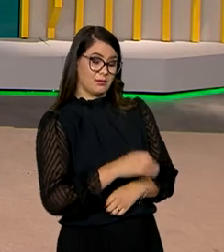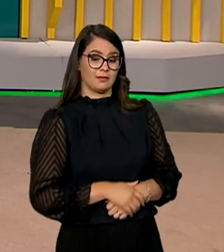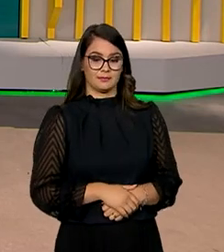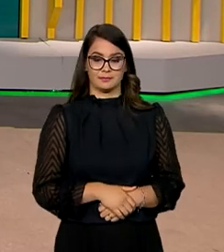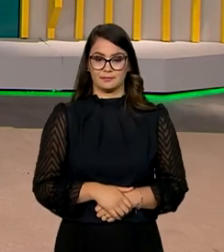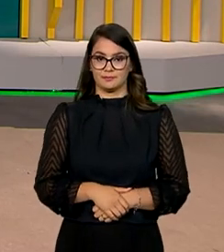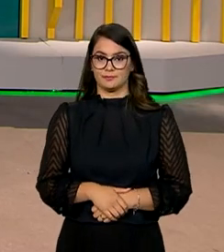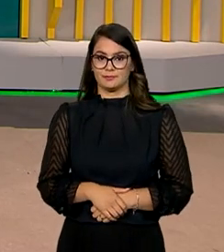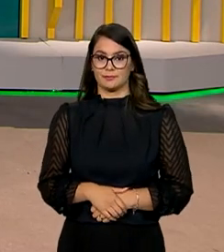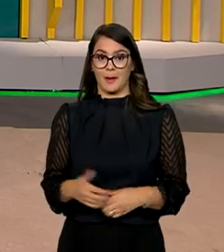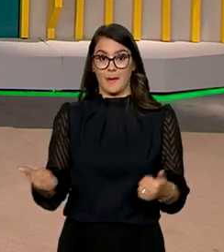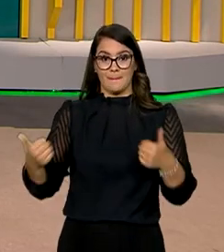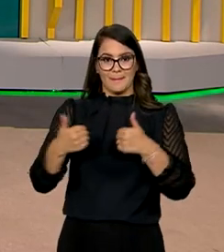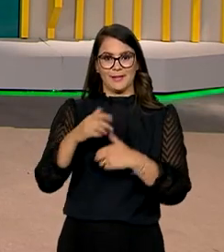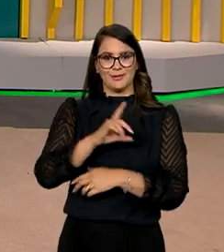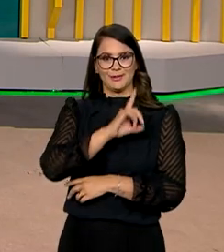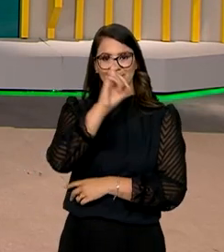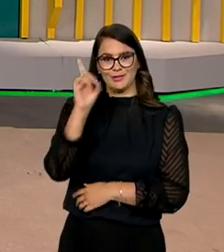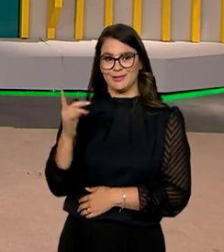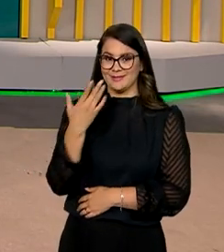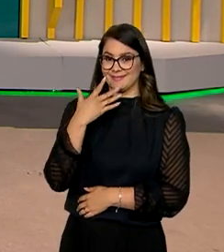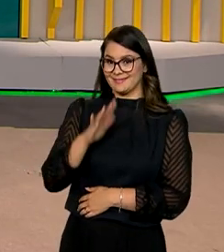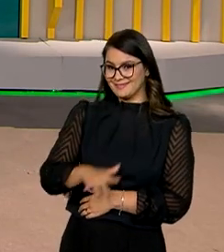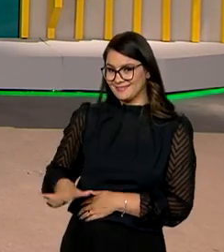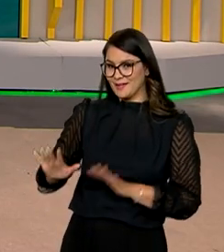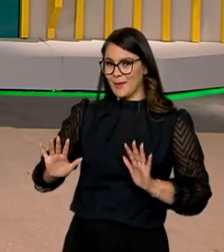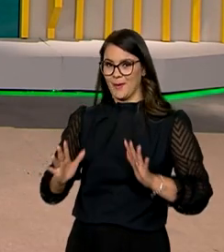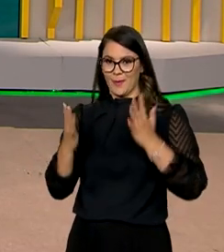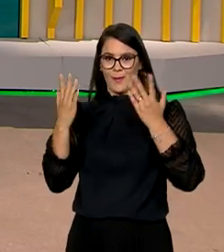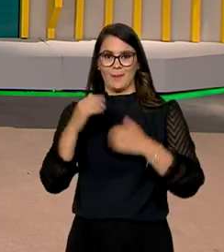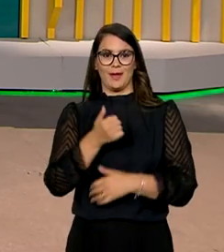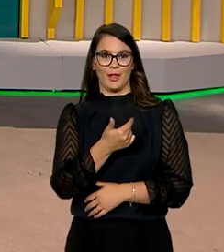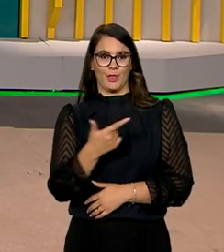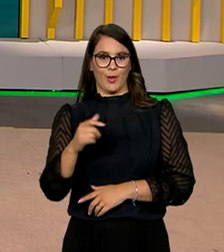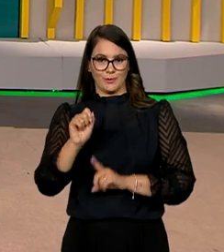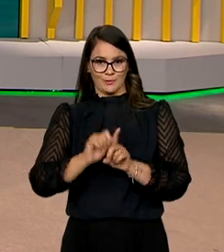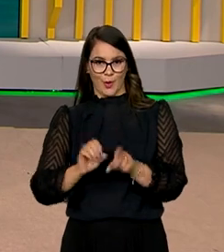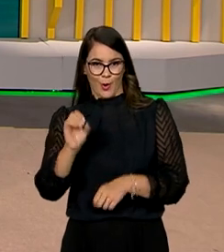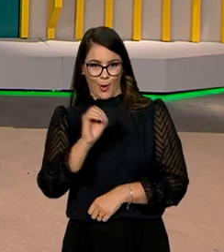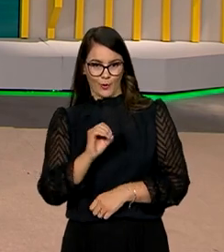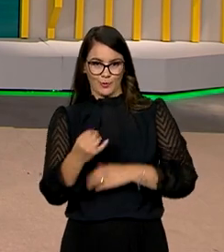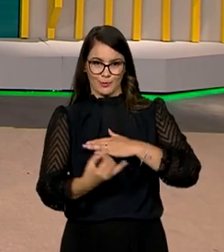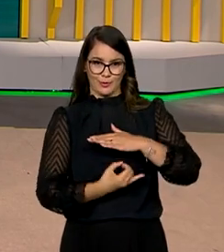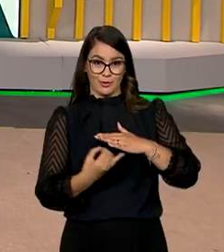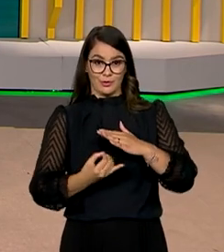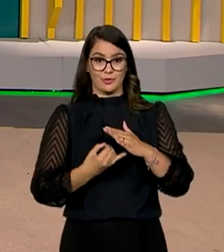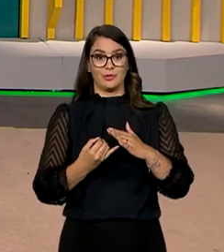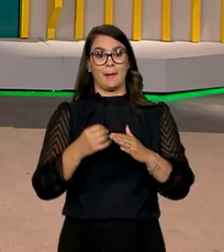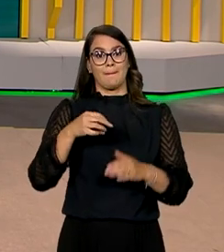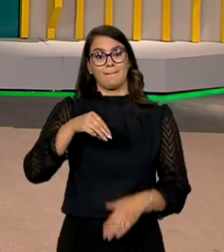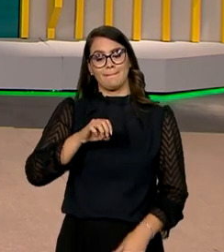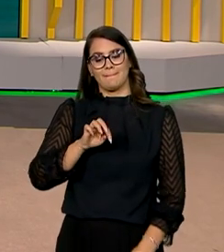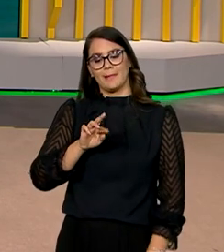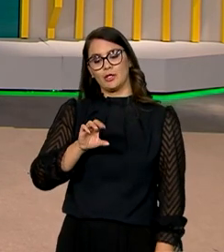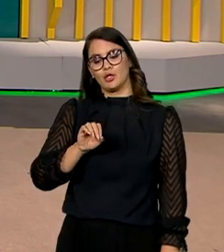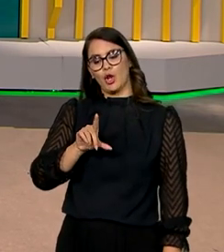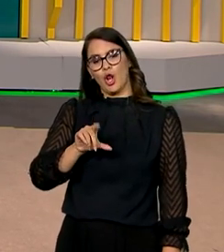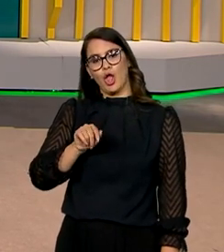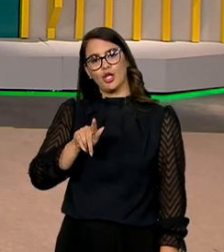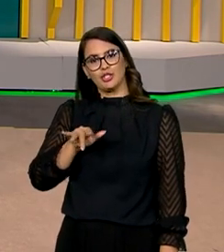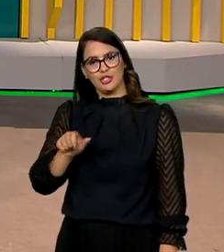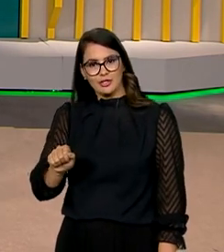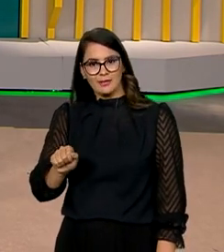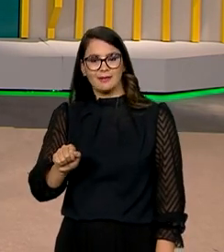Bom, com a proximidade do Dia da Criança, comemorado em 12 de outubro, o Instituto Nacional de Metrologia, Qualidade e